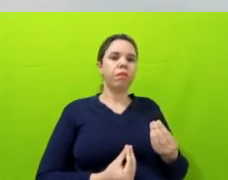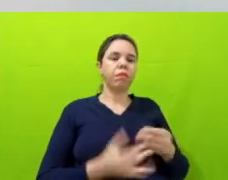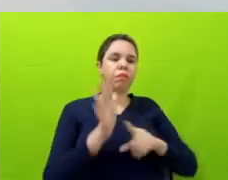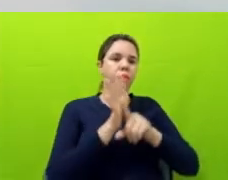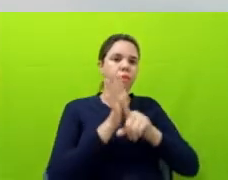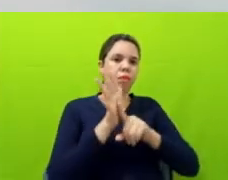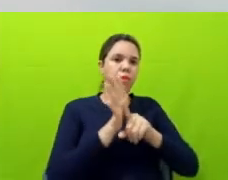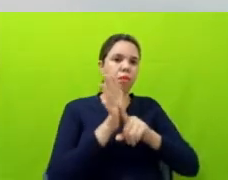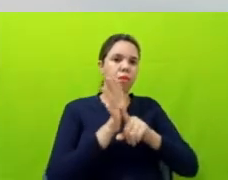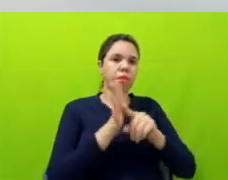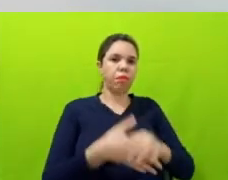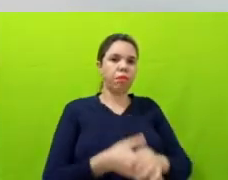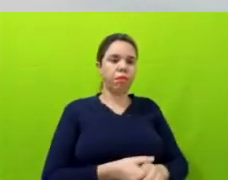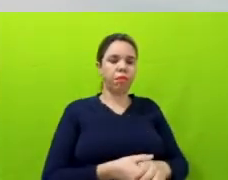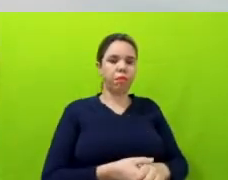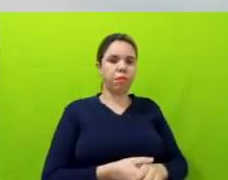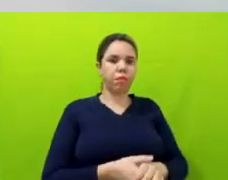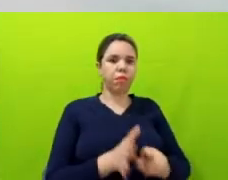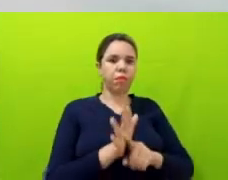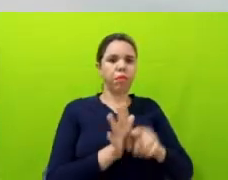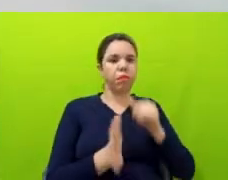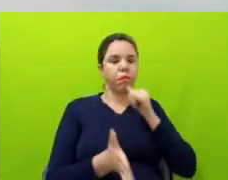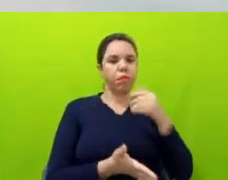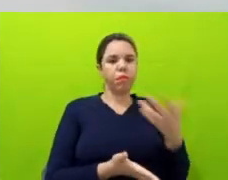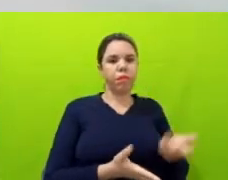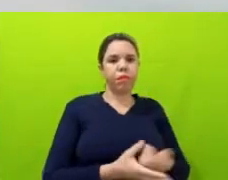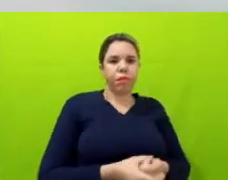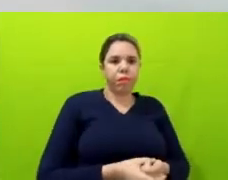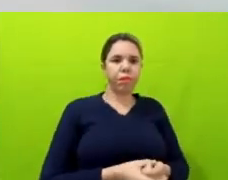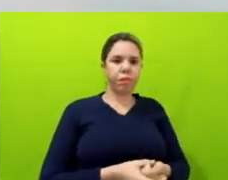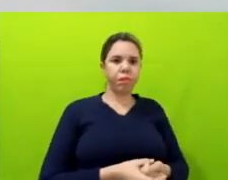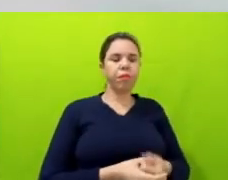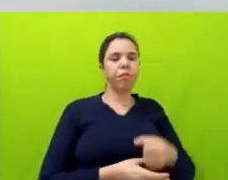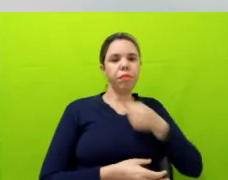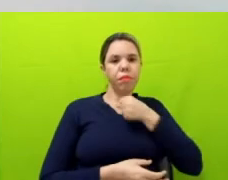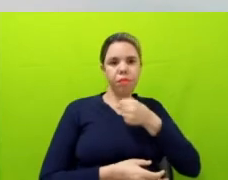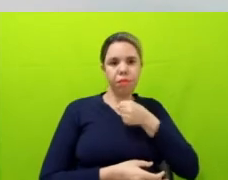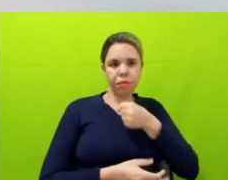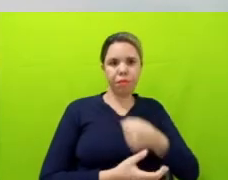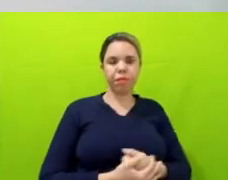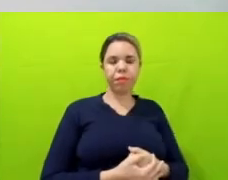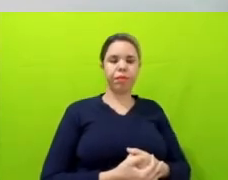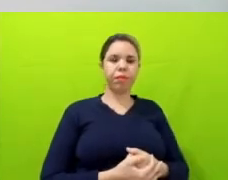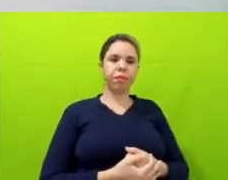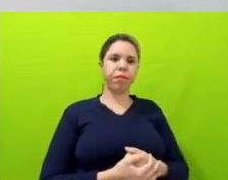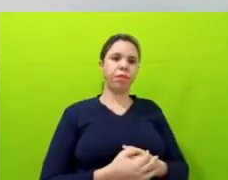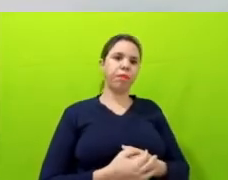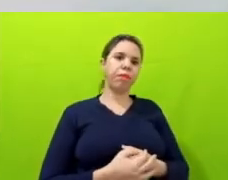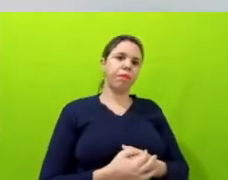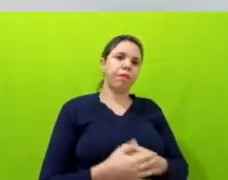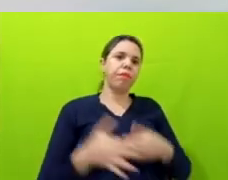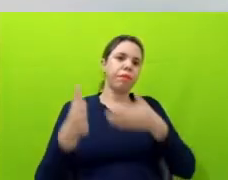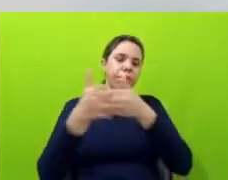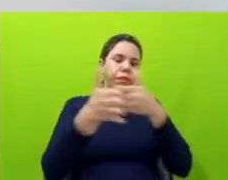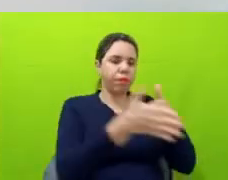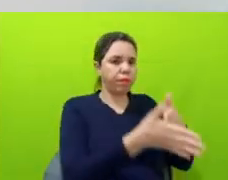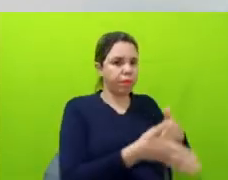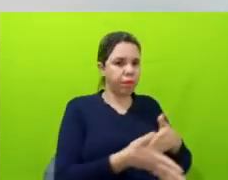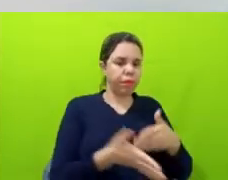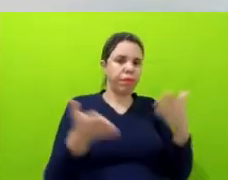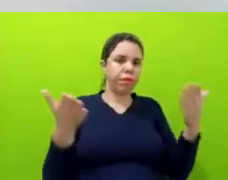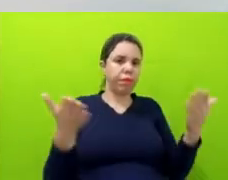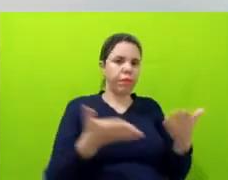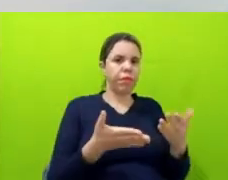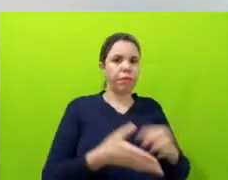reportagens, né. Bom, as limitações hoje, que inclusive é uma das